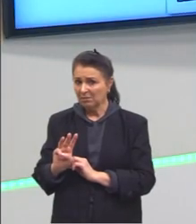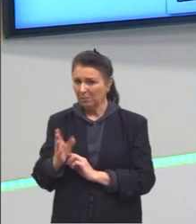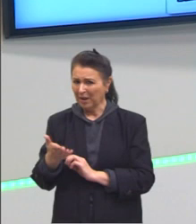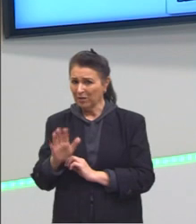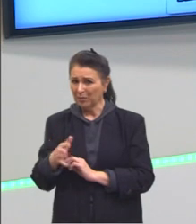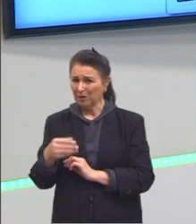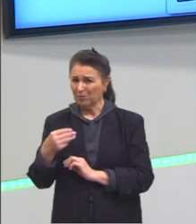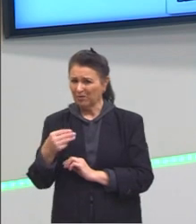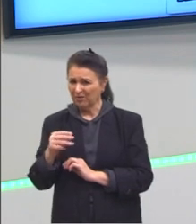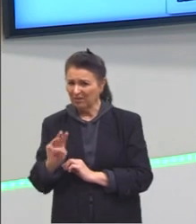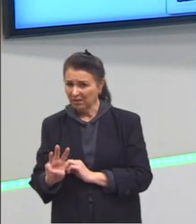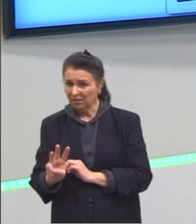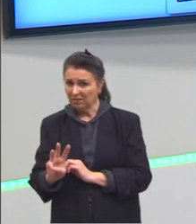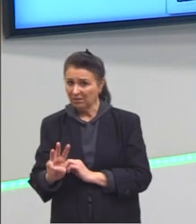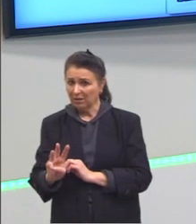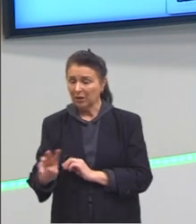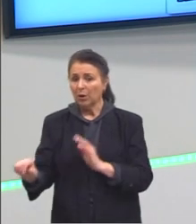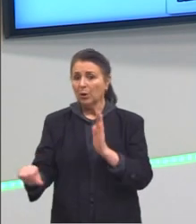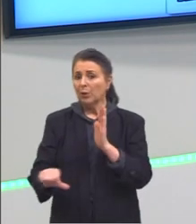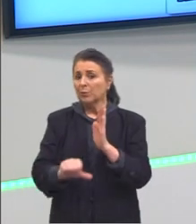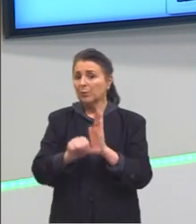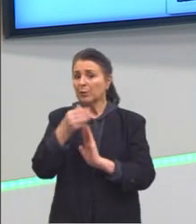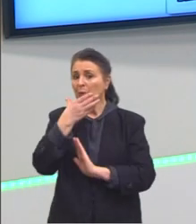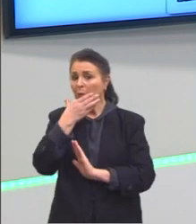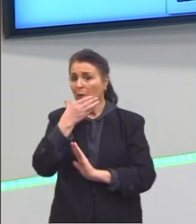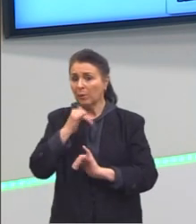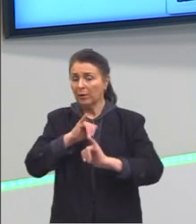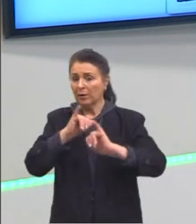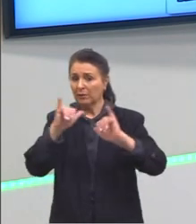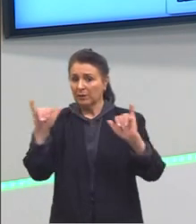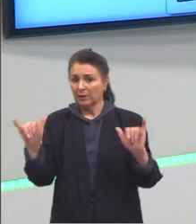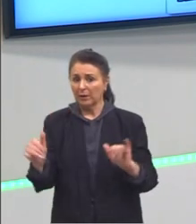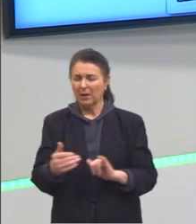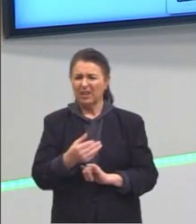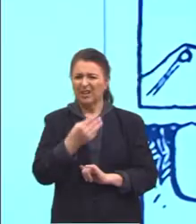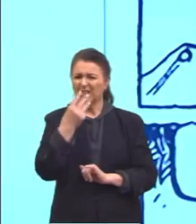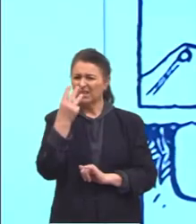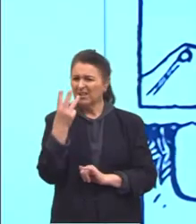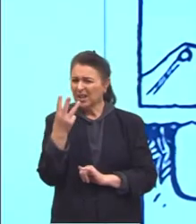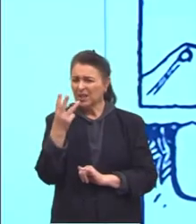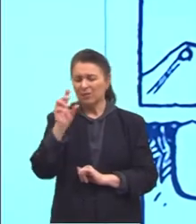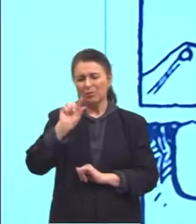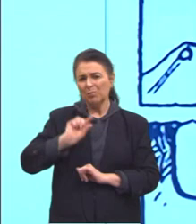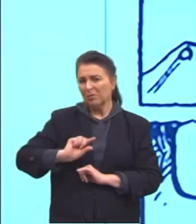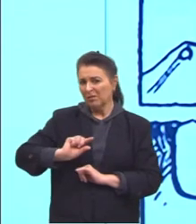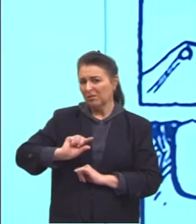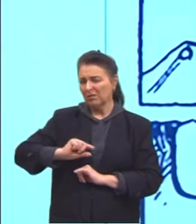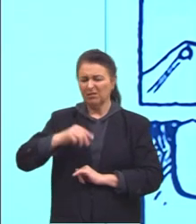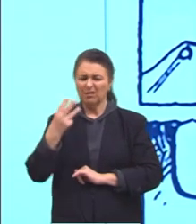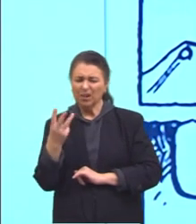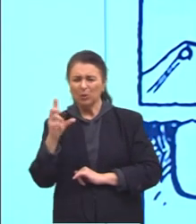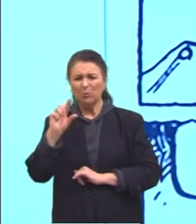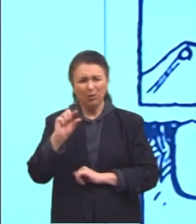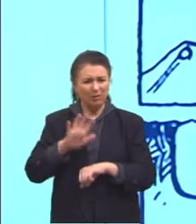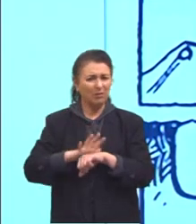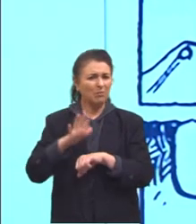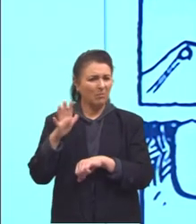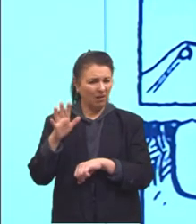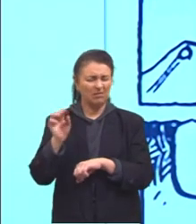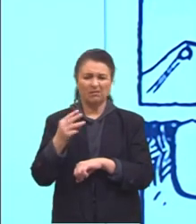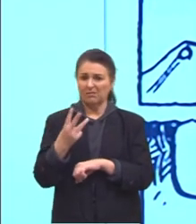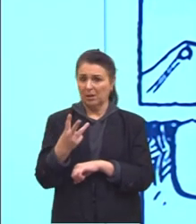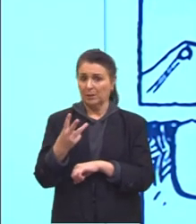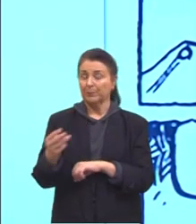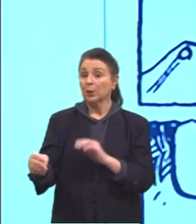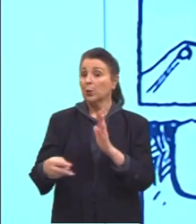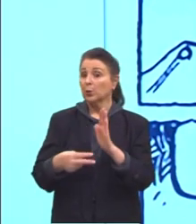O primeiro homem, então, diz o seguinte, Vamos dizer três e um bocadinho, três e um pouco a mais. Aí o